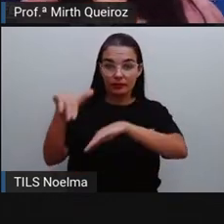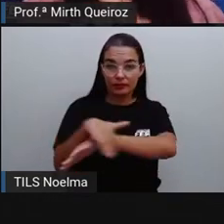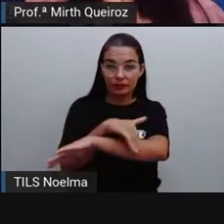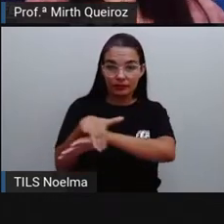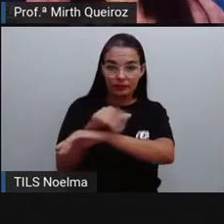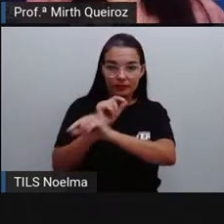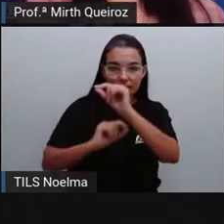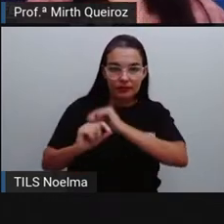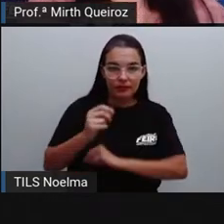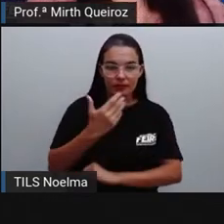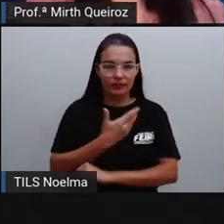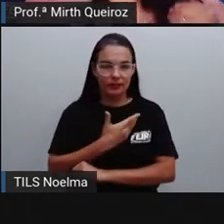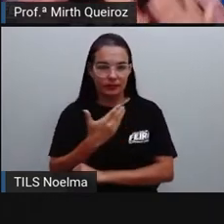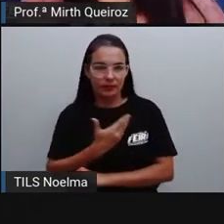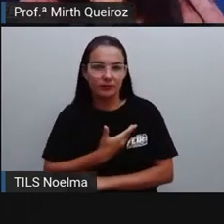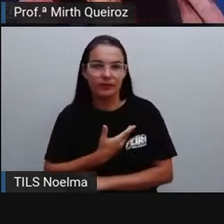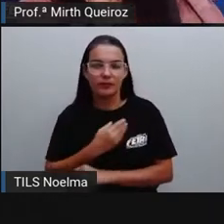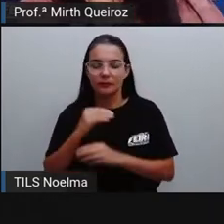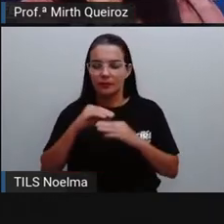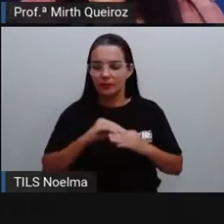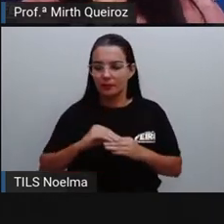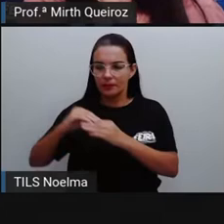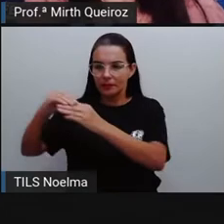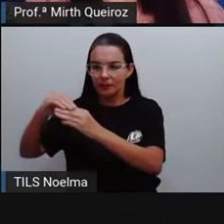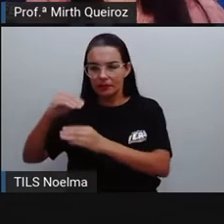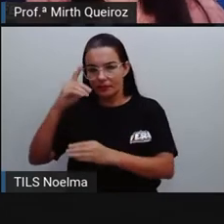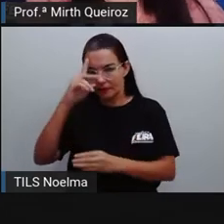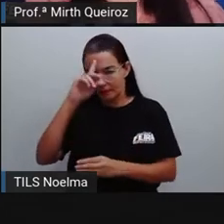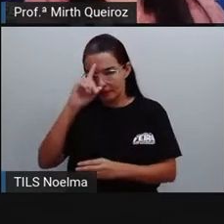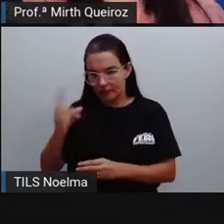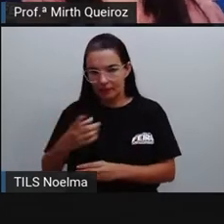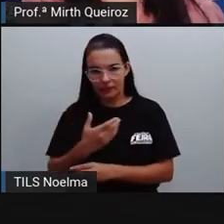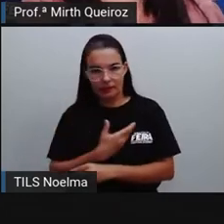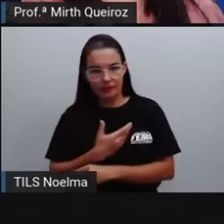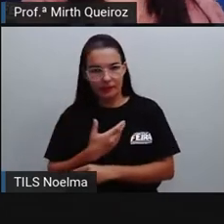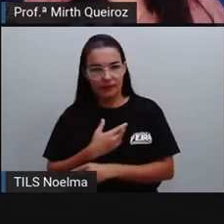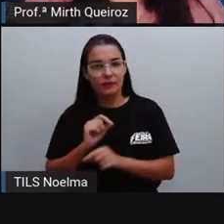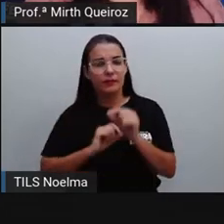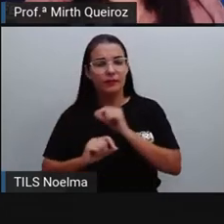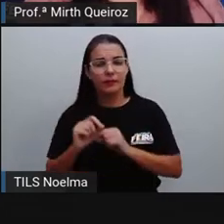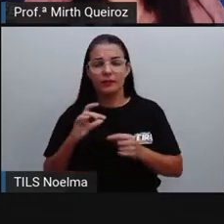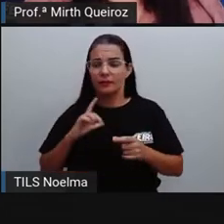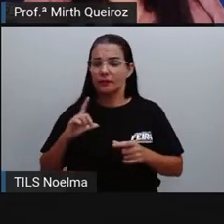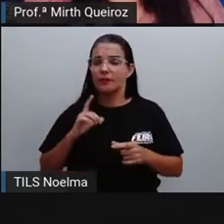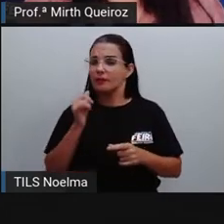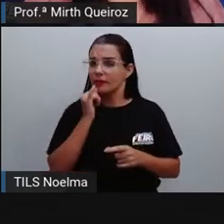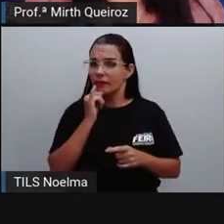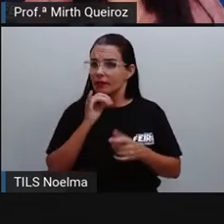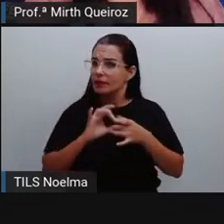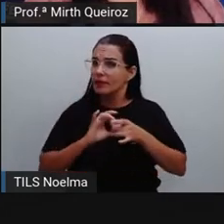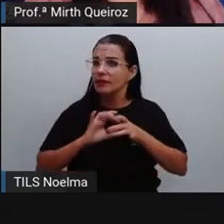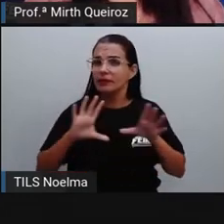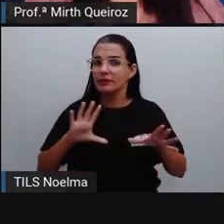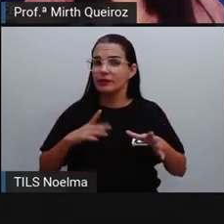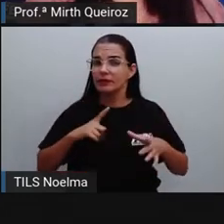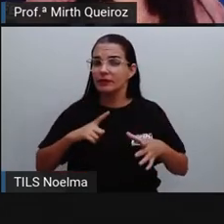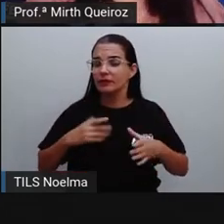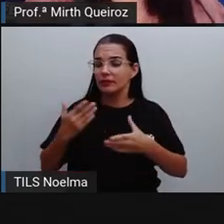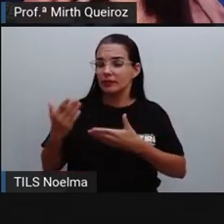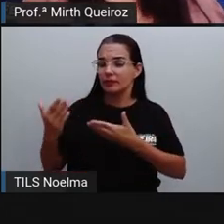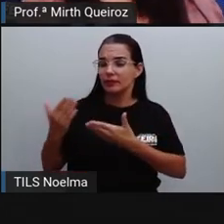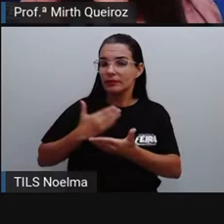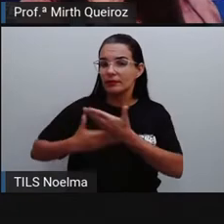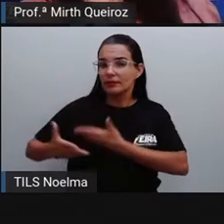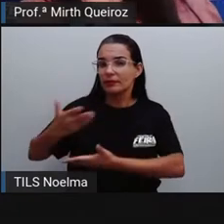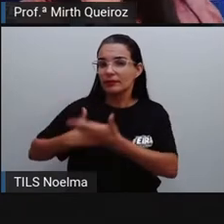a um amigo, né? Que a gente vai enviar para um amigo, por exemplo. É permitido uma aproximação maior. Como, por exemplo,